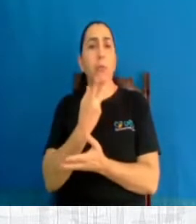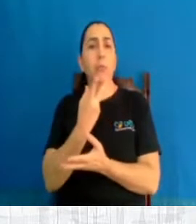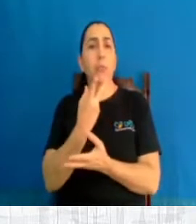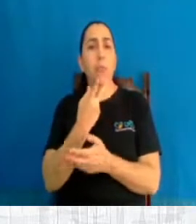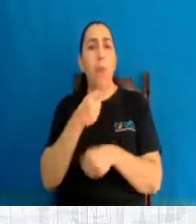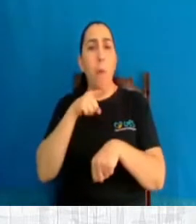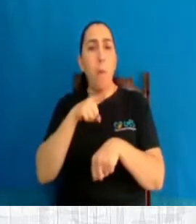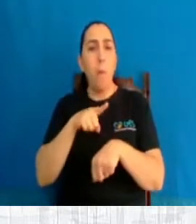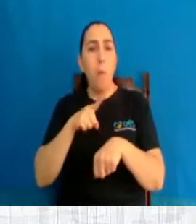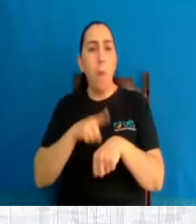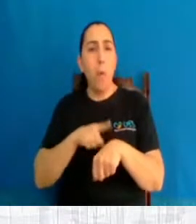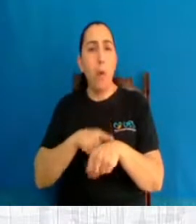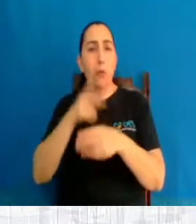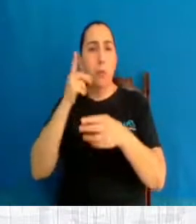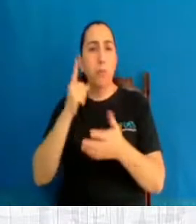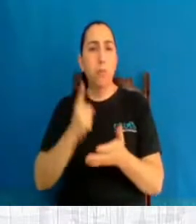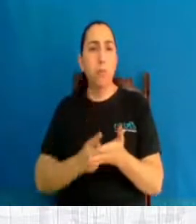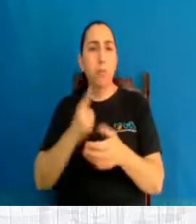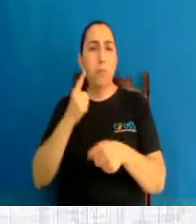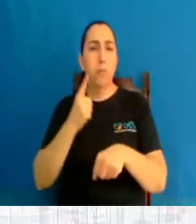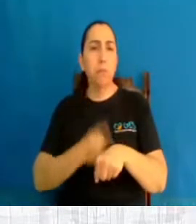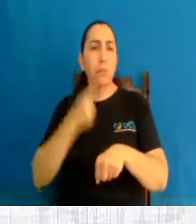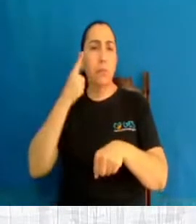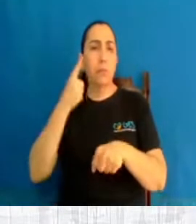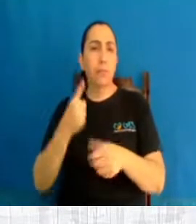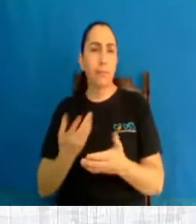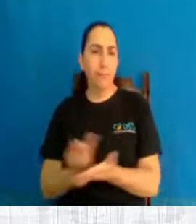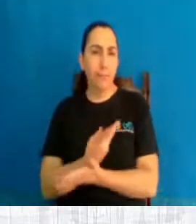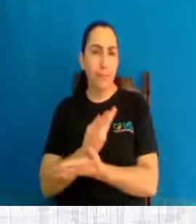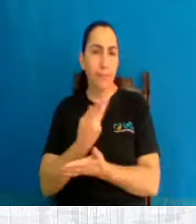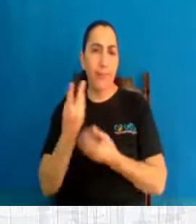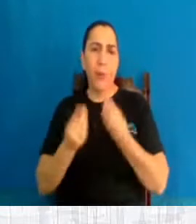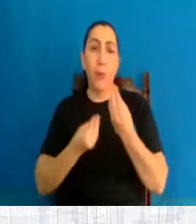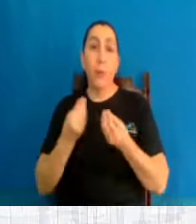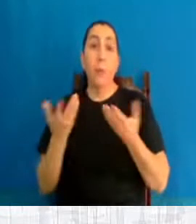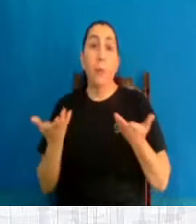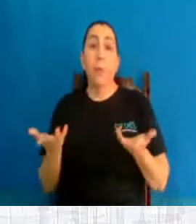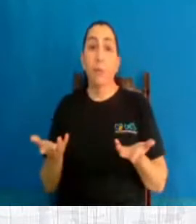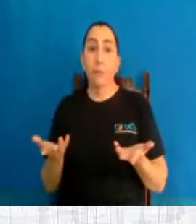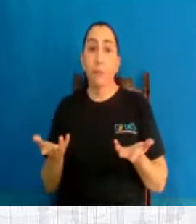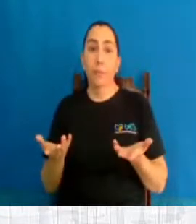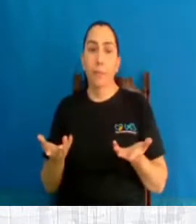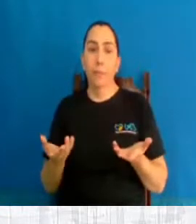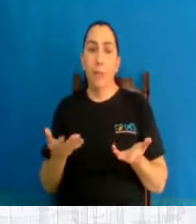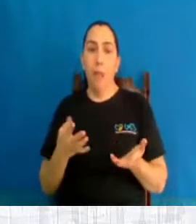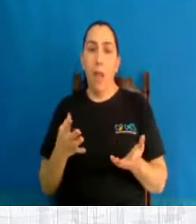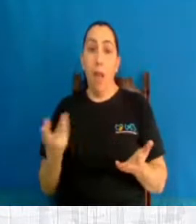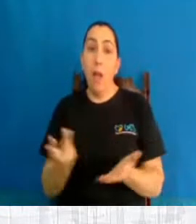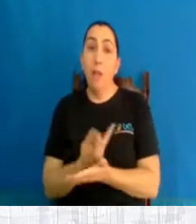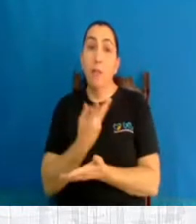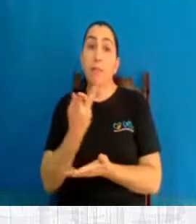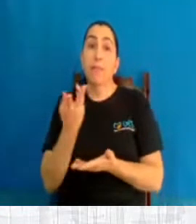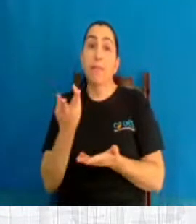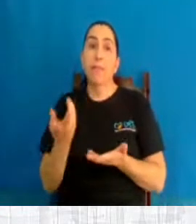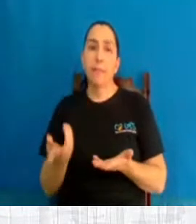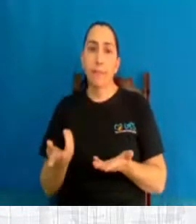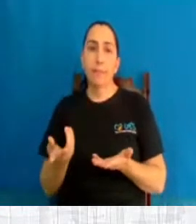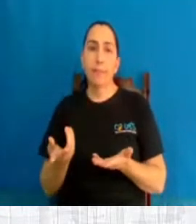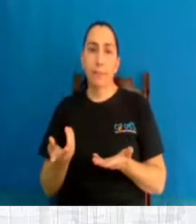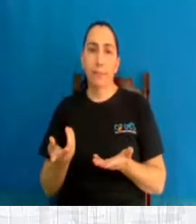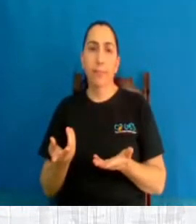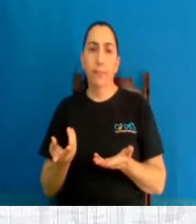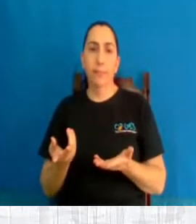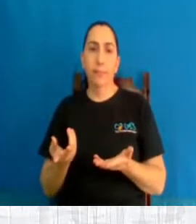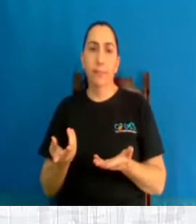Não é uma coincidência muito grande? Então, para mim, nada é por acaso. Bom, e após o